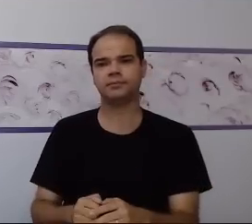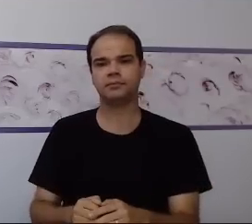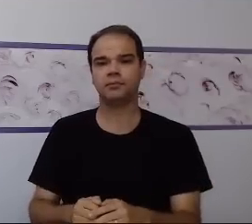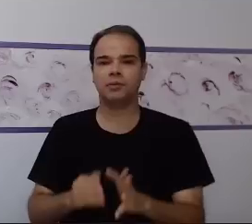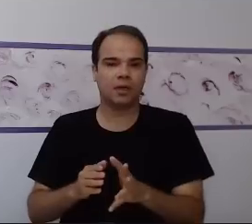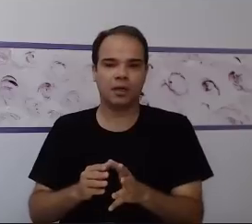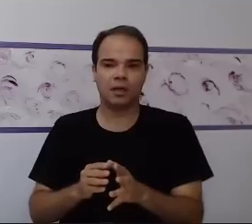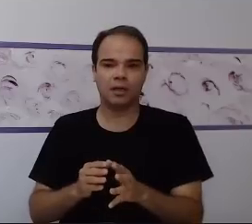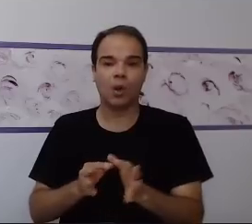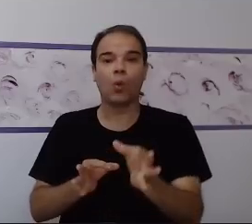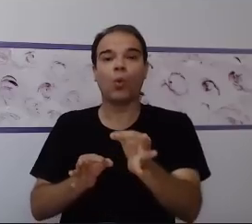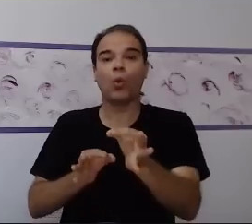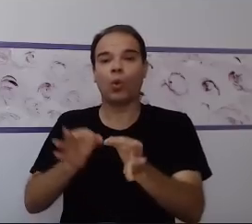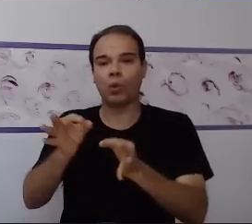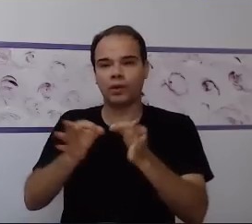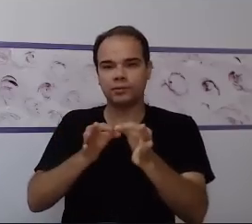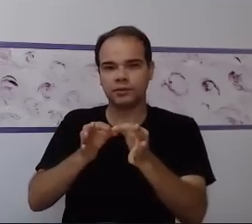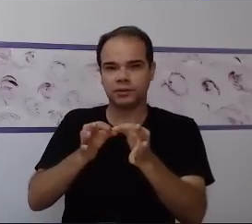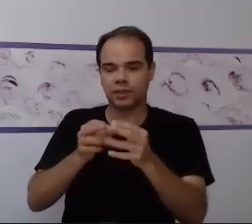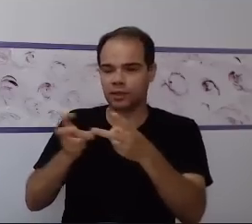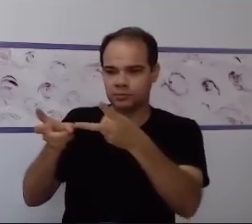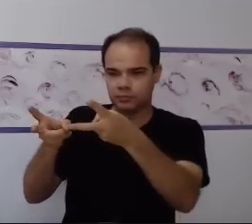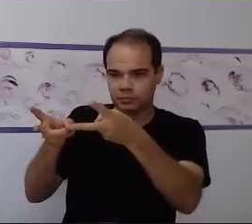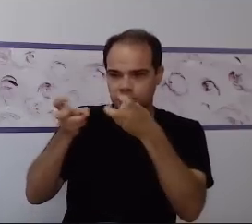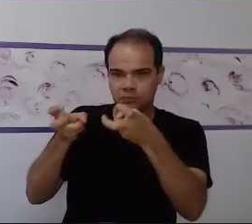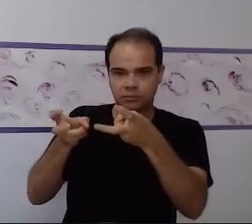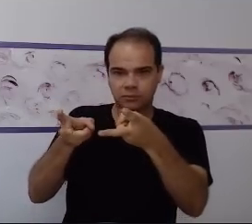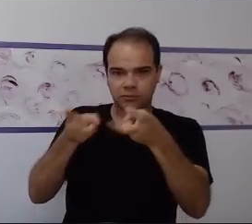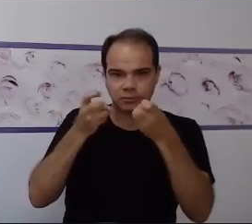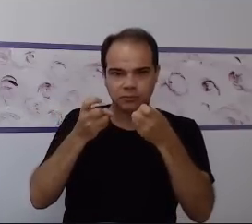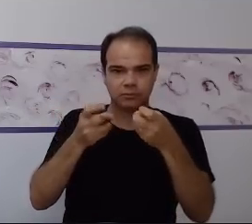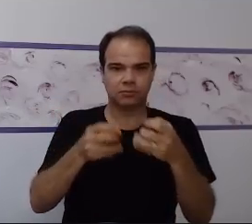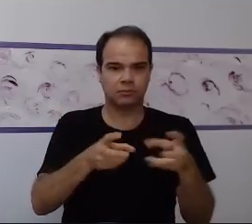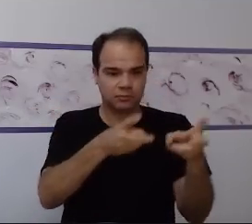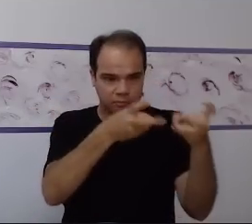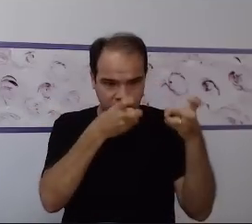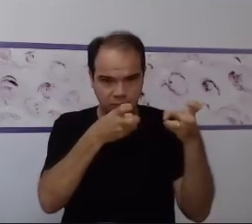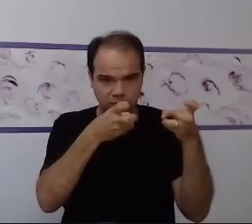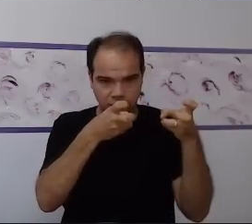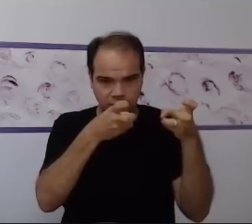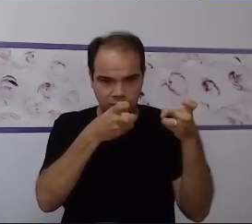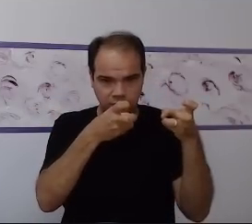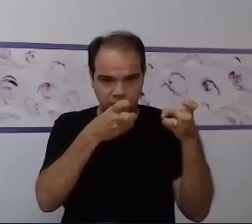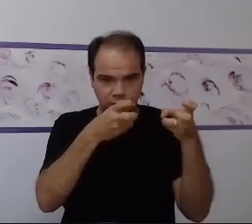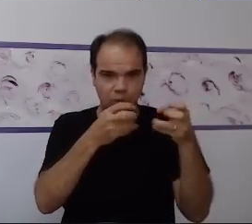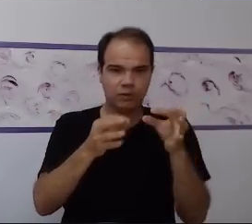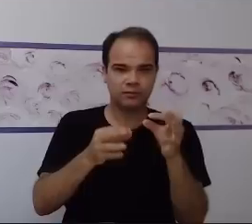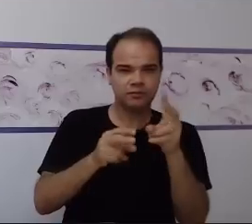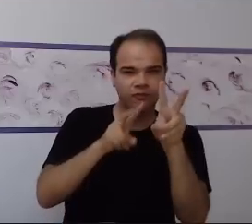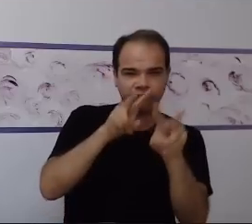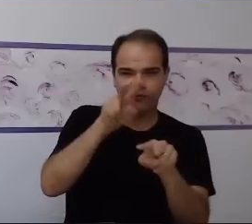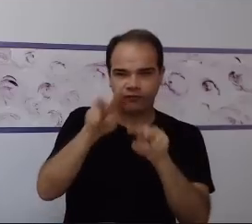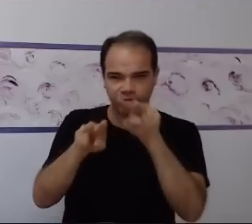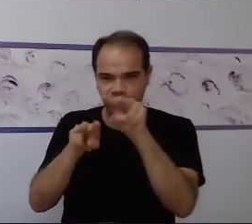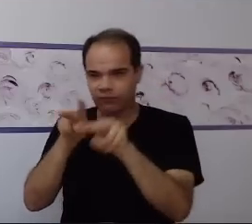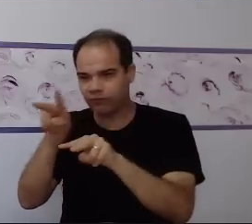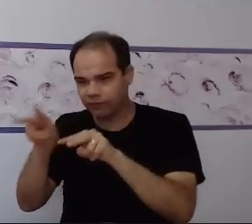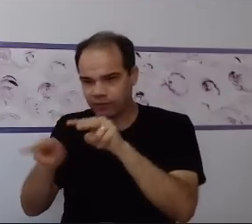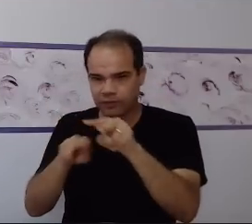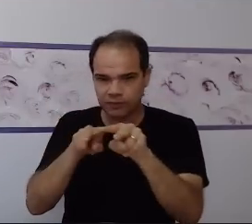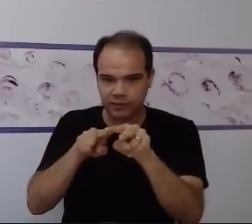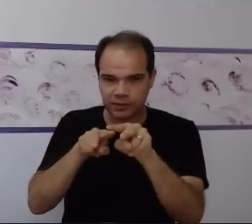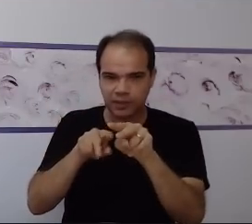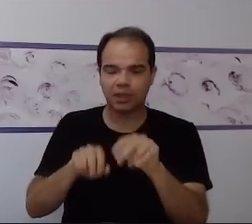orientação de base visual, que dá o apoio na estrutura e na combinação de vários